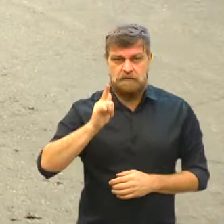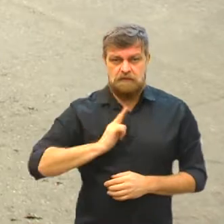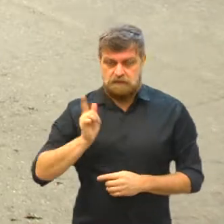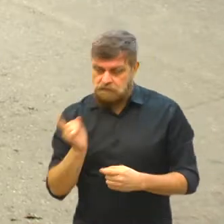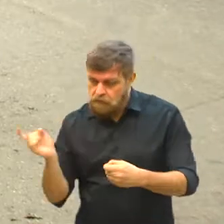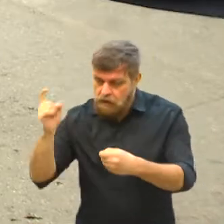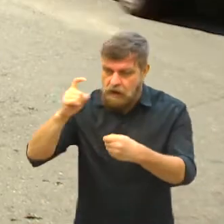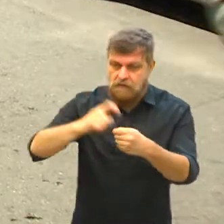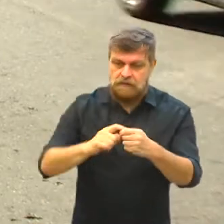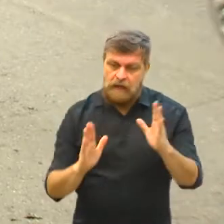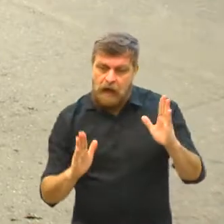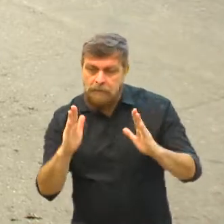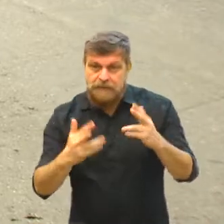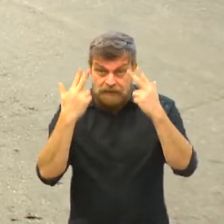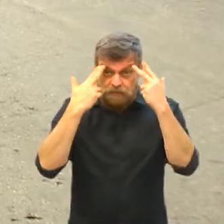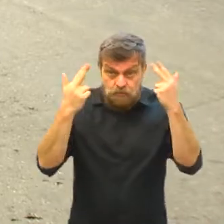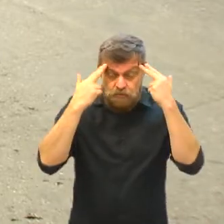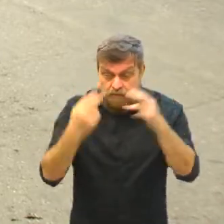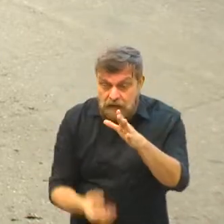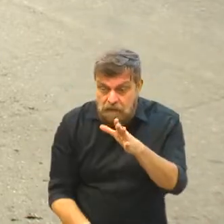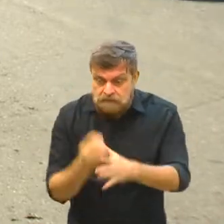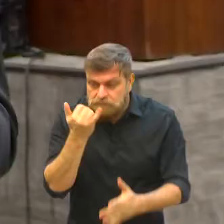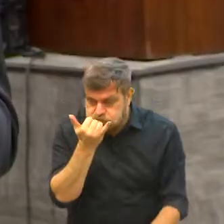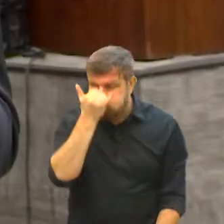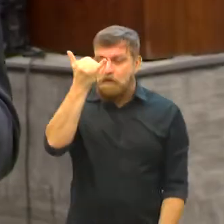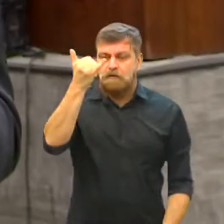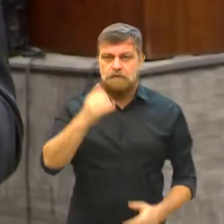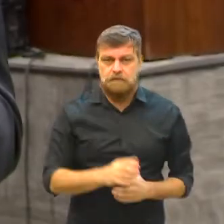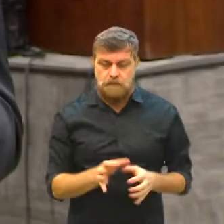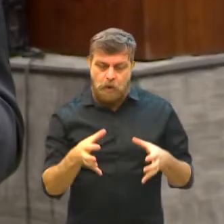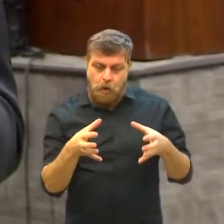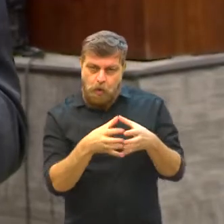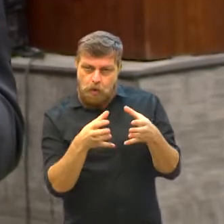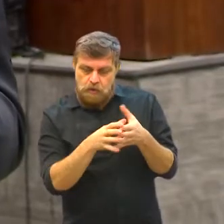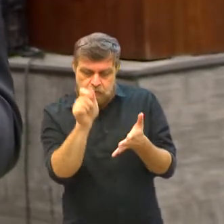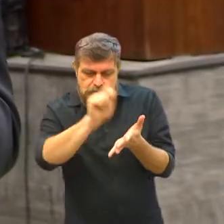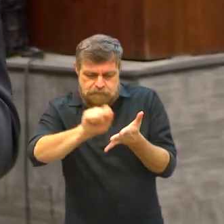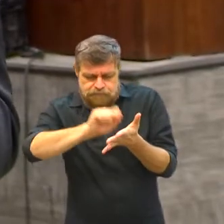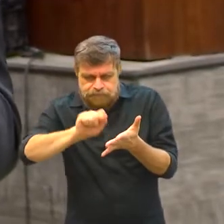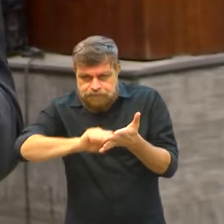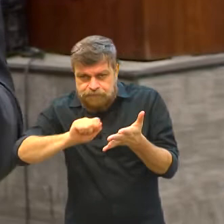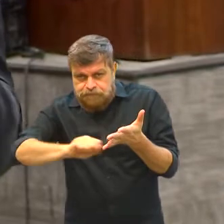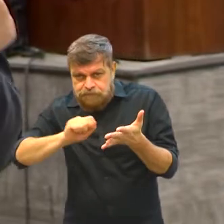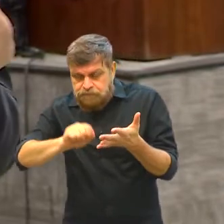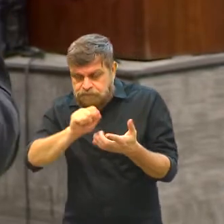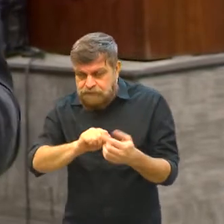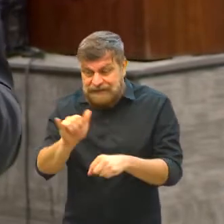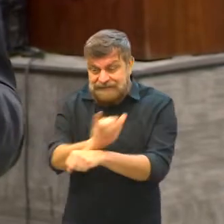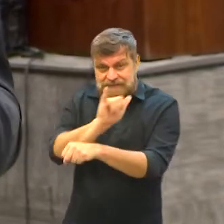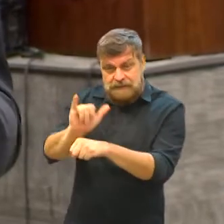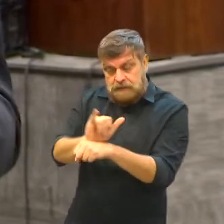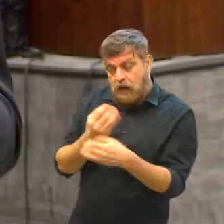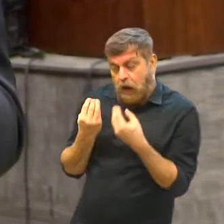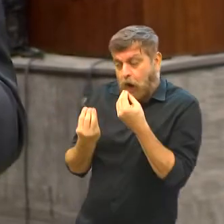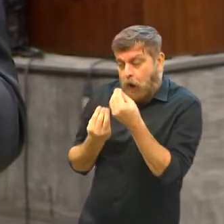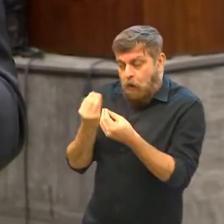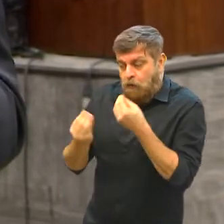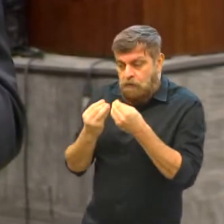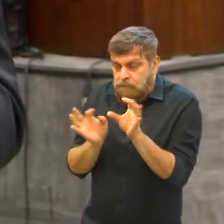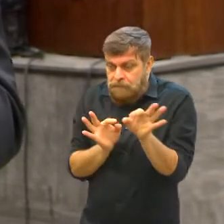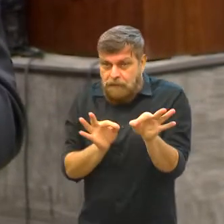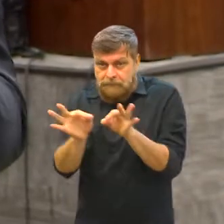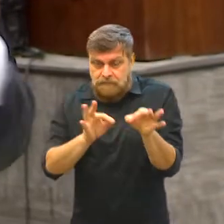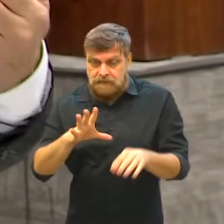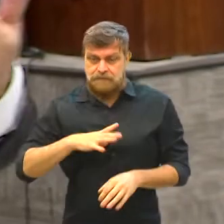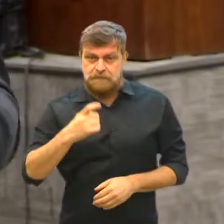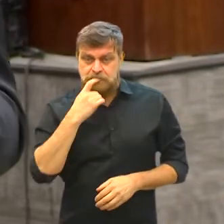numa eventual nova situação de calamidade. A comissão pretende, no relatório também, apontar medidas para